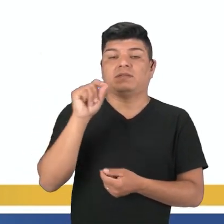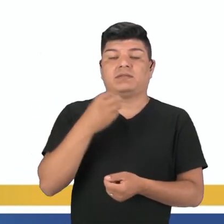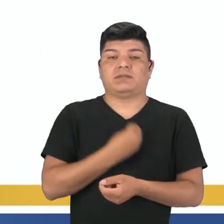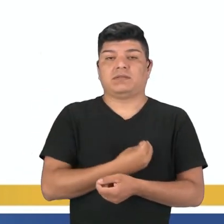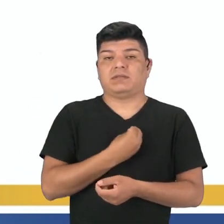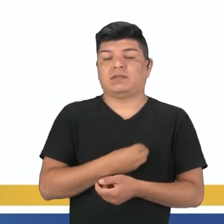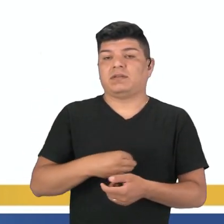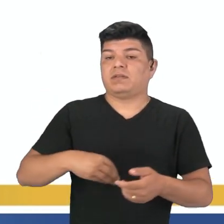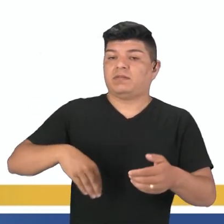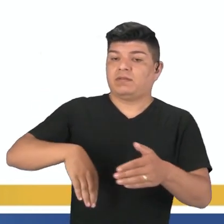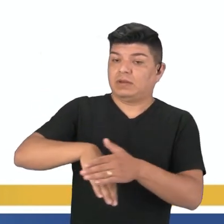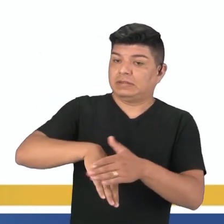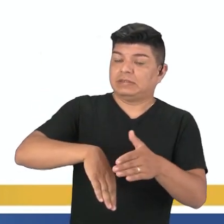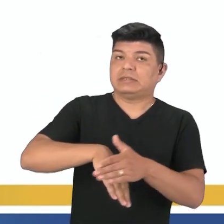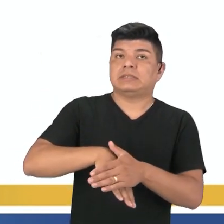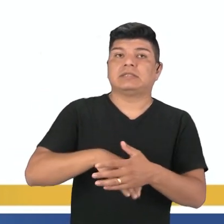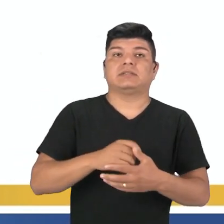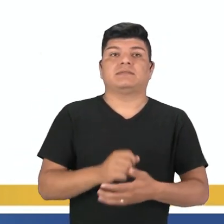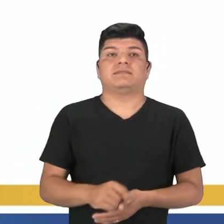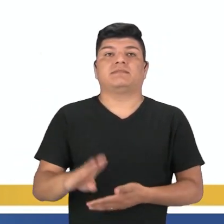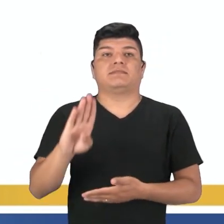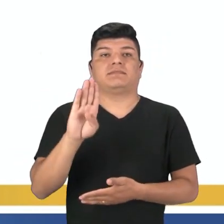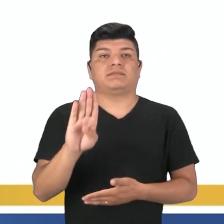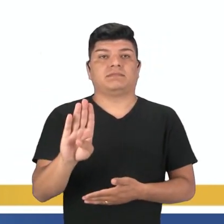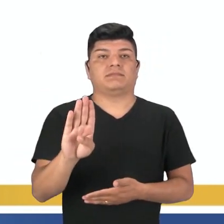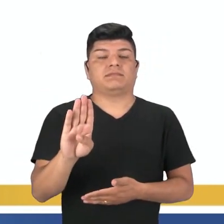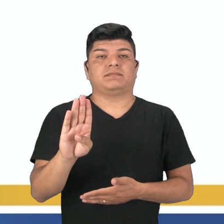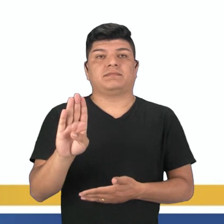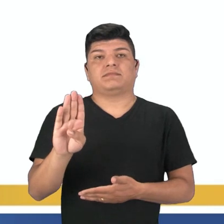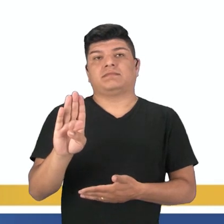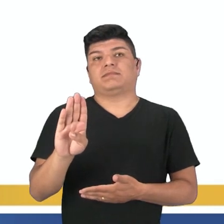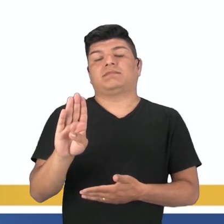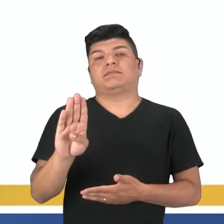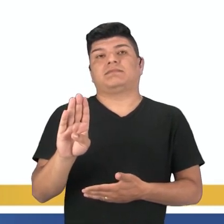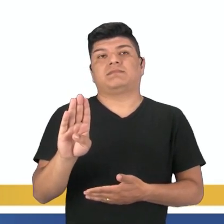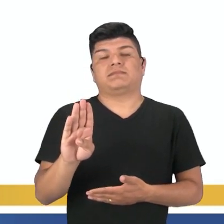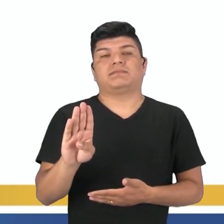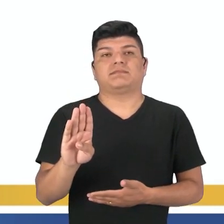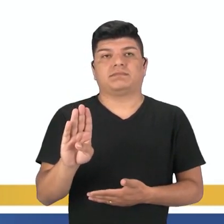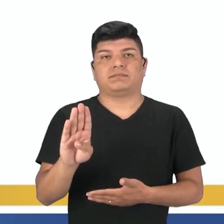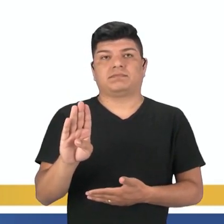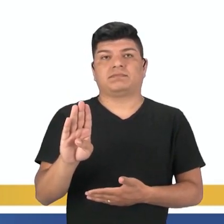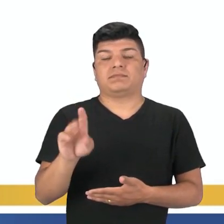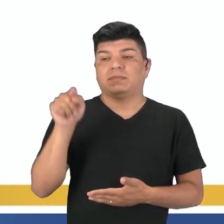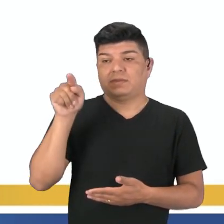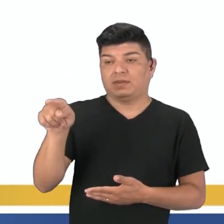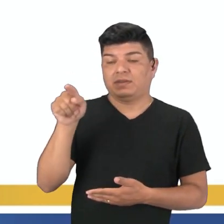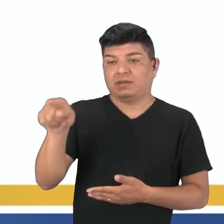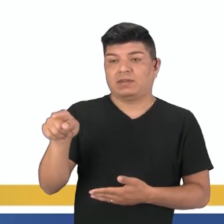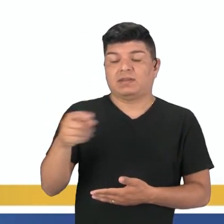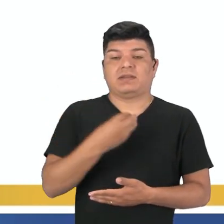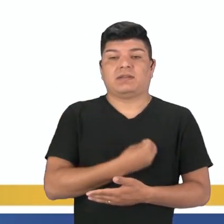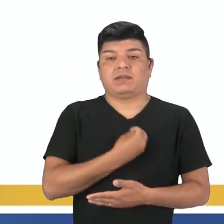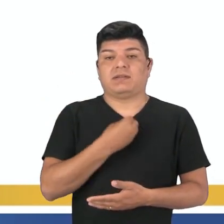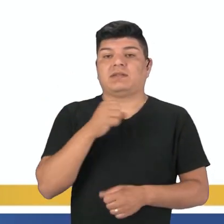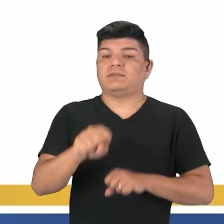jogando futebol. E na letra B, he was riding a bike. Ele estava andando